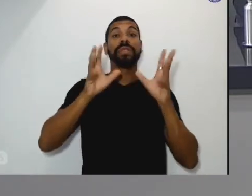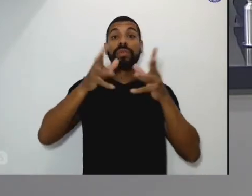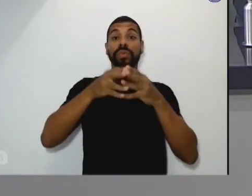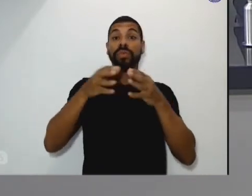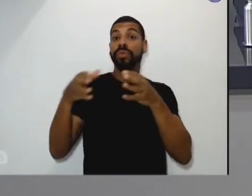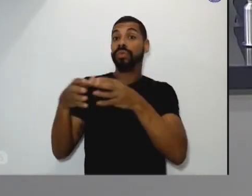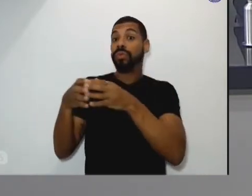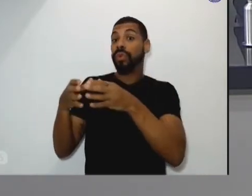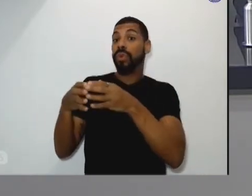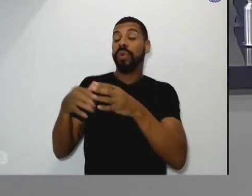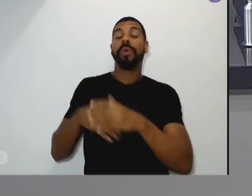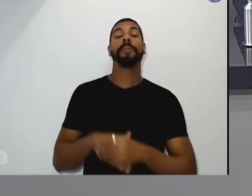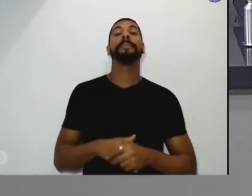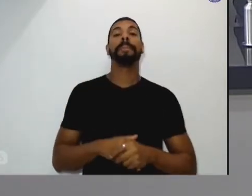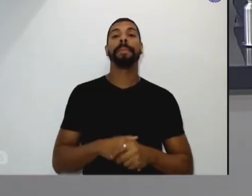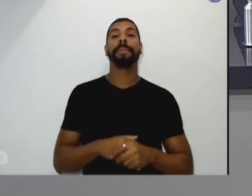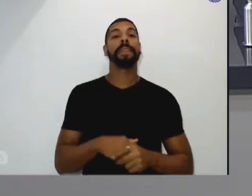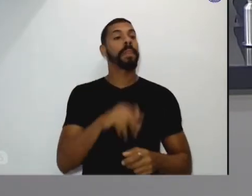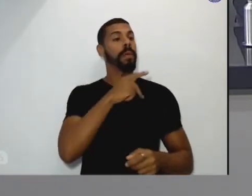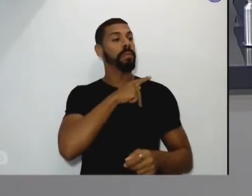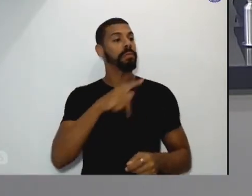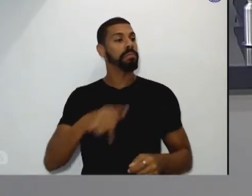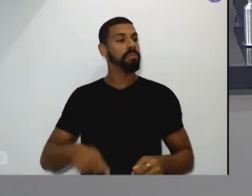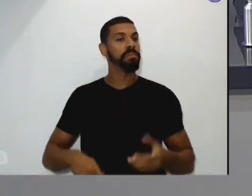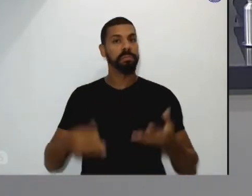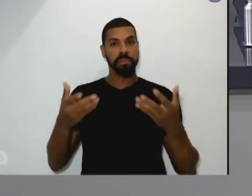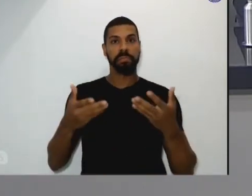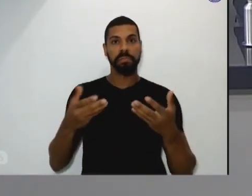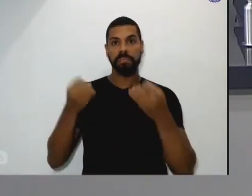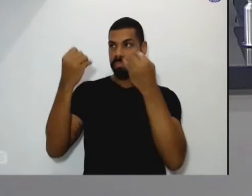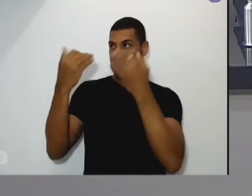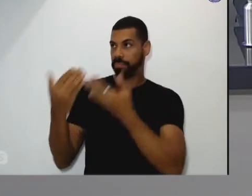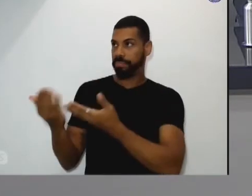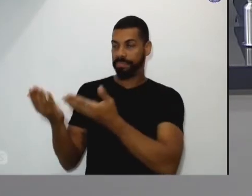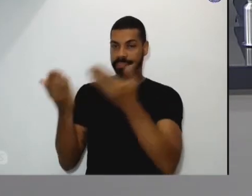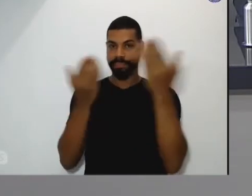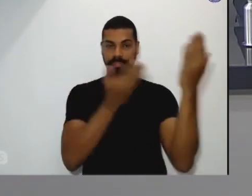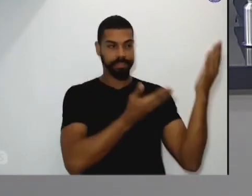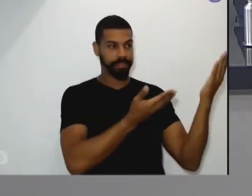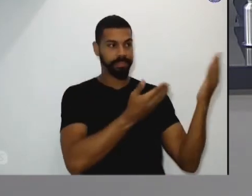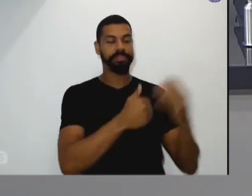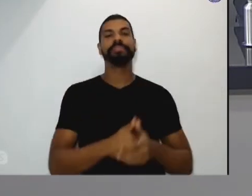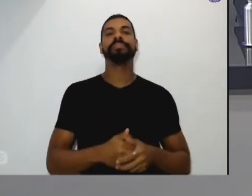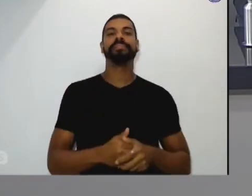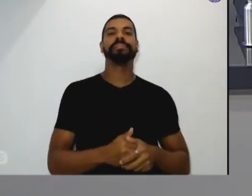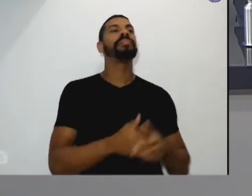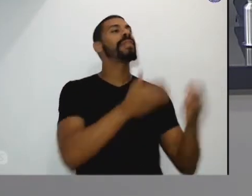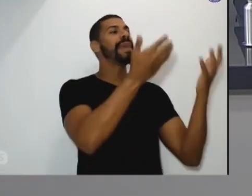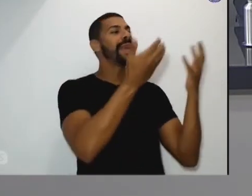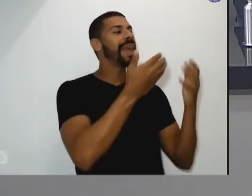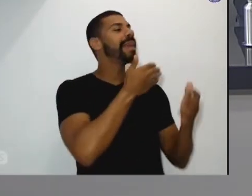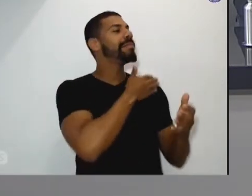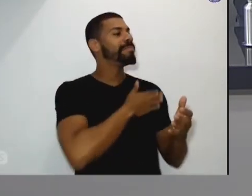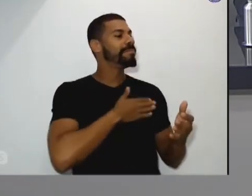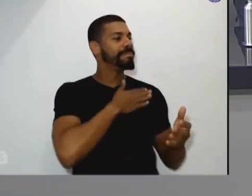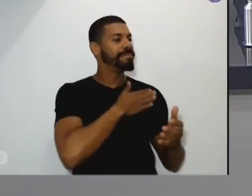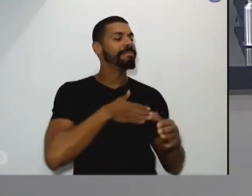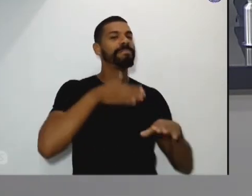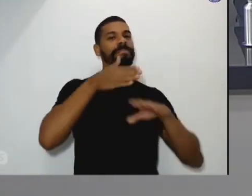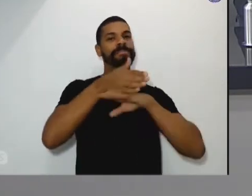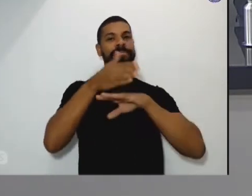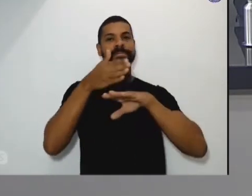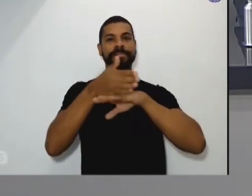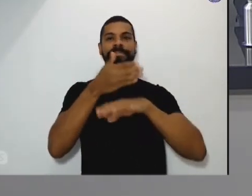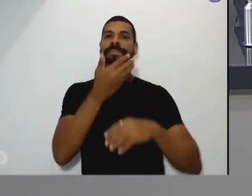o presidente carreira gostaria de fazer uma fala por favor presidente queria agradecer a presença do nosso queridíssimo amigo